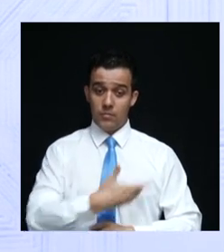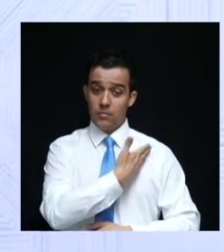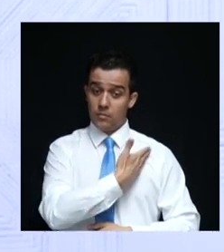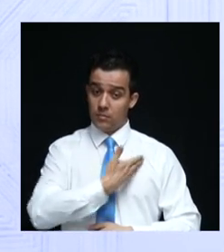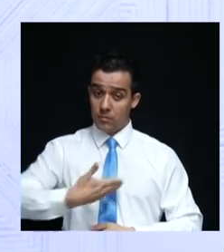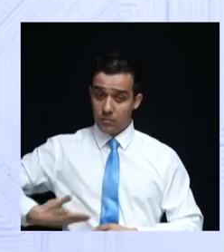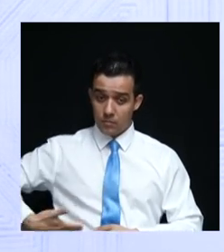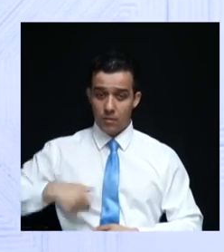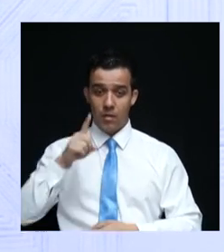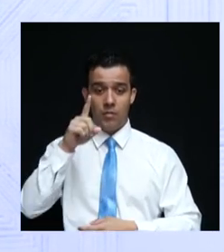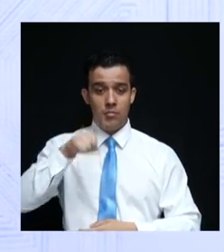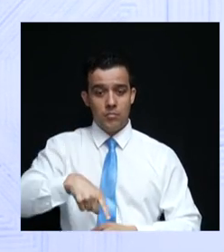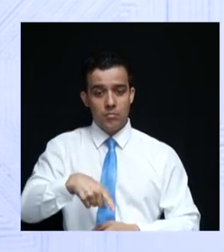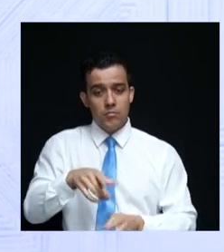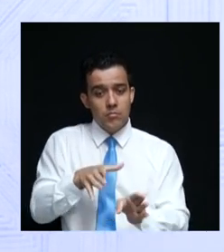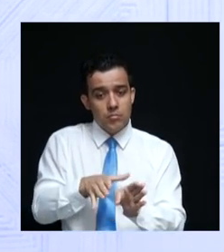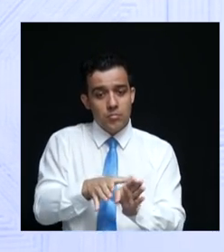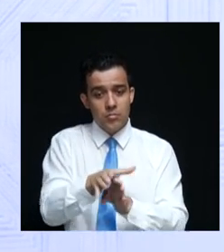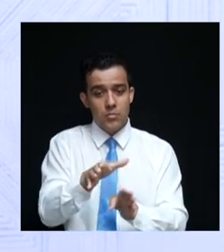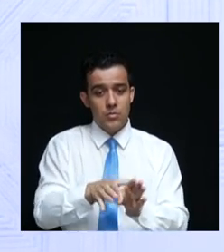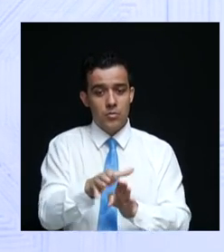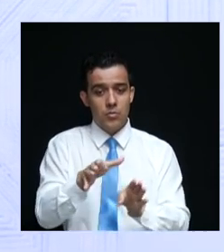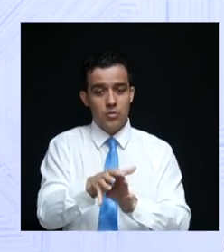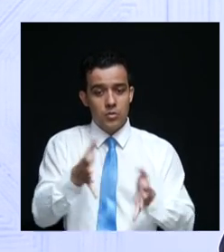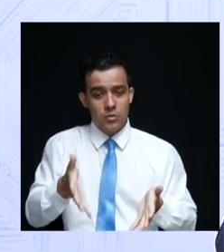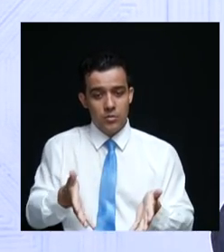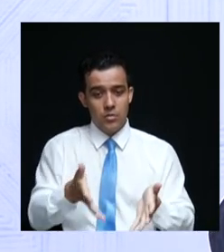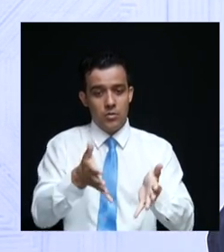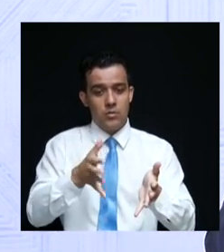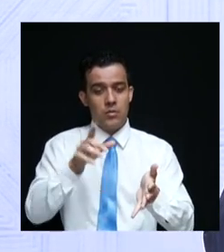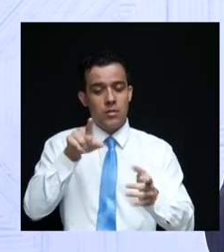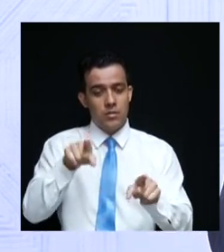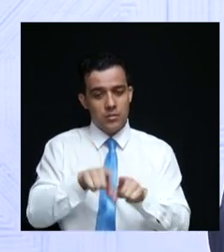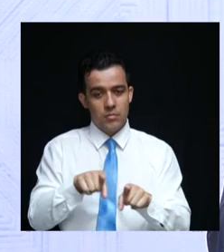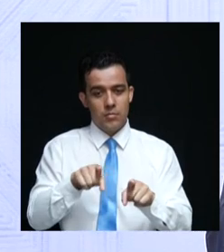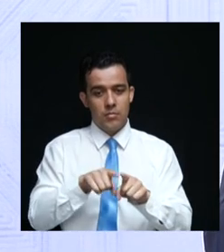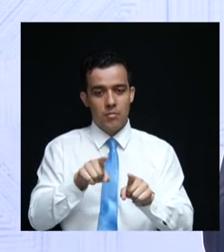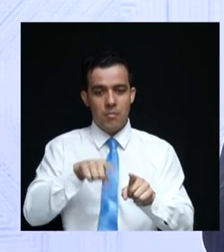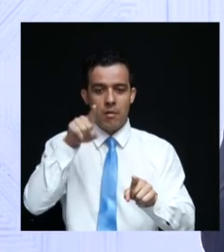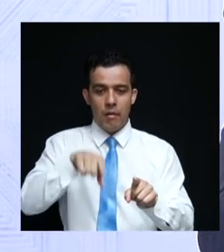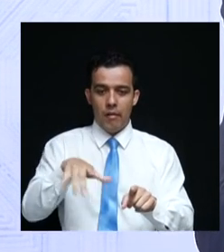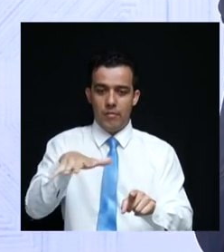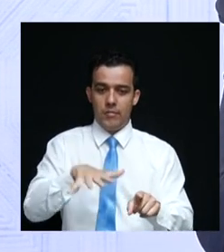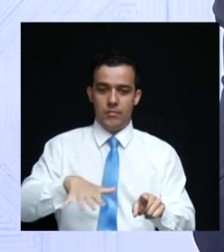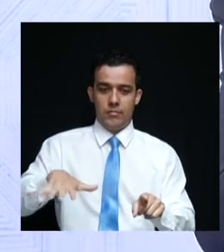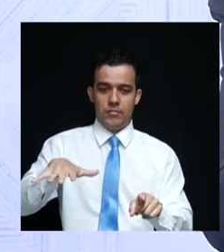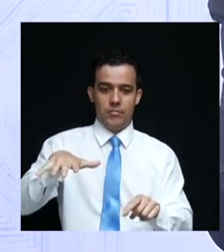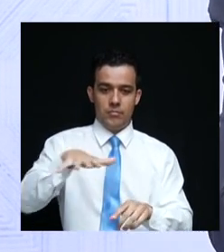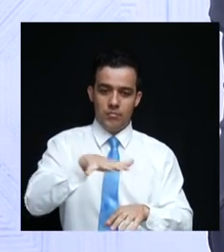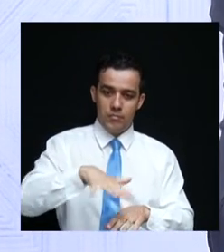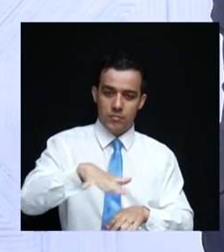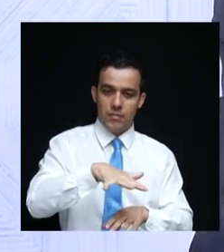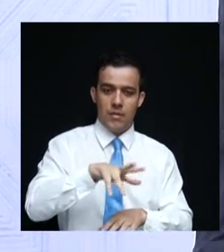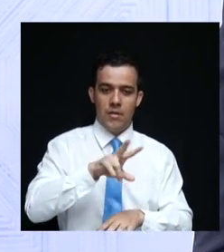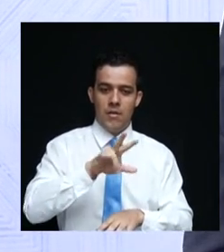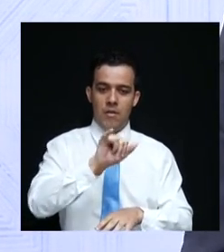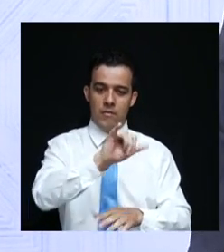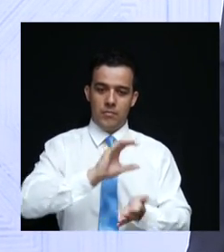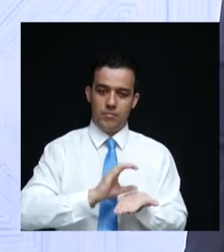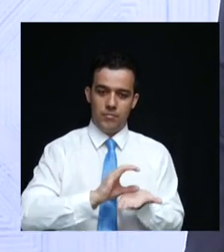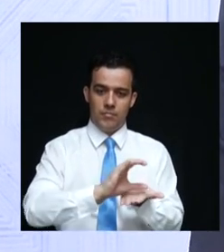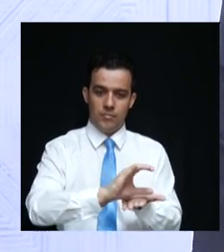orientar os incentivos e para quais áreas deverão ser destinadas.